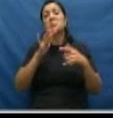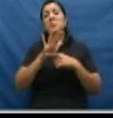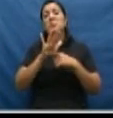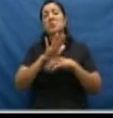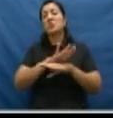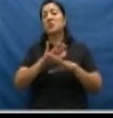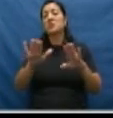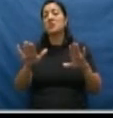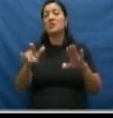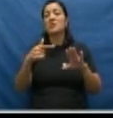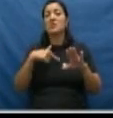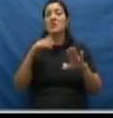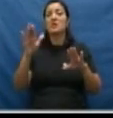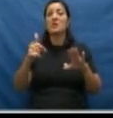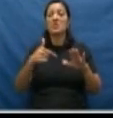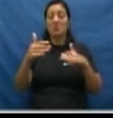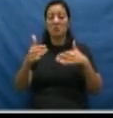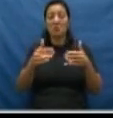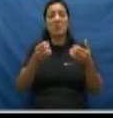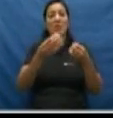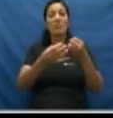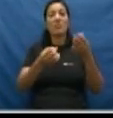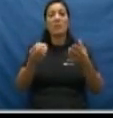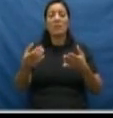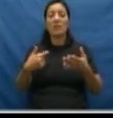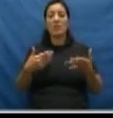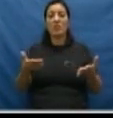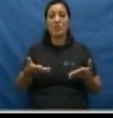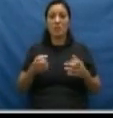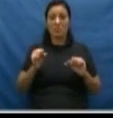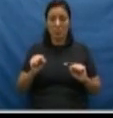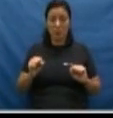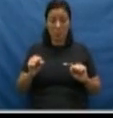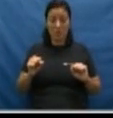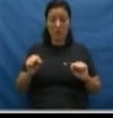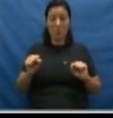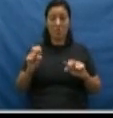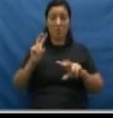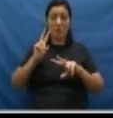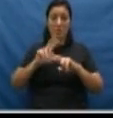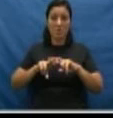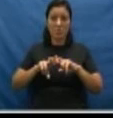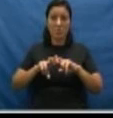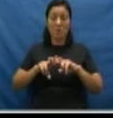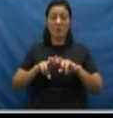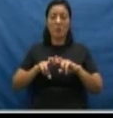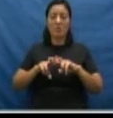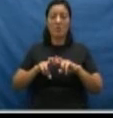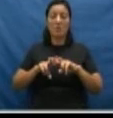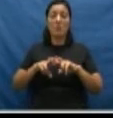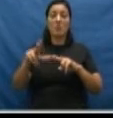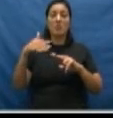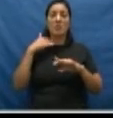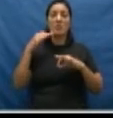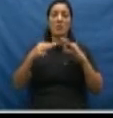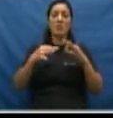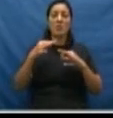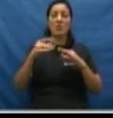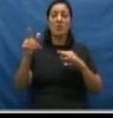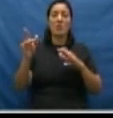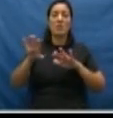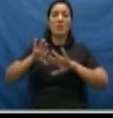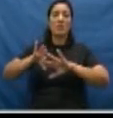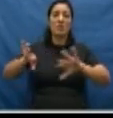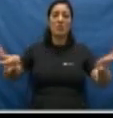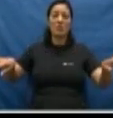que resultava na chamada Lei da Cesta Básica. Hoje já pode haver a prisão em flagrante e o juiz pode determinar o